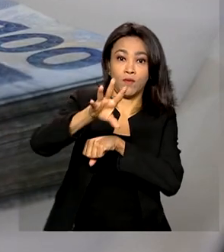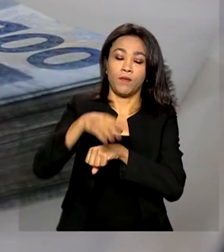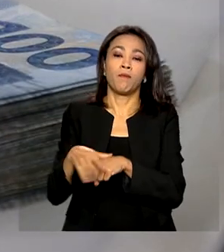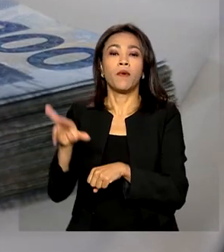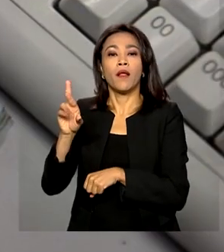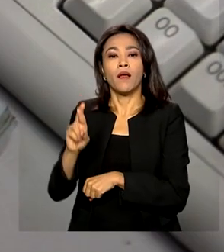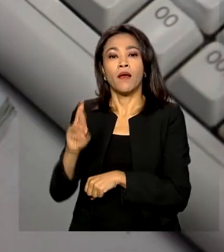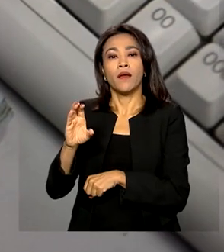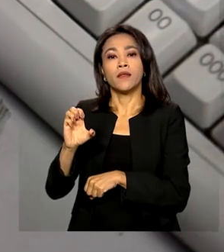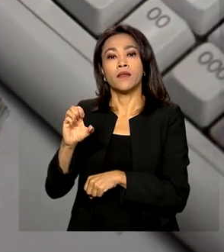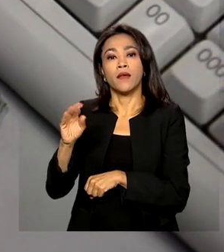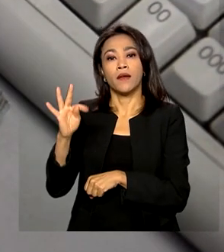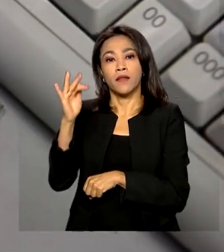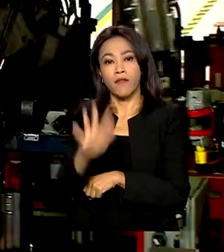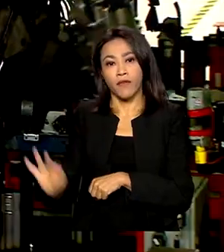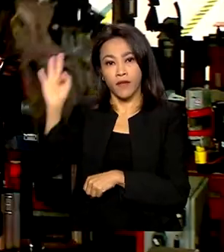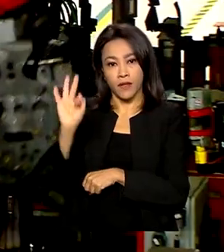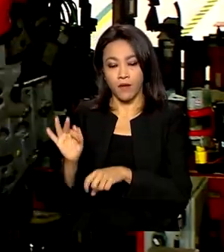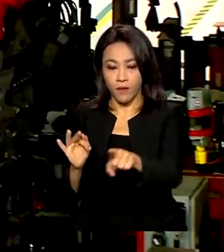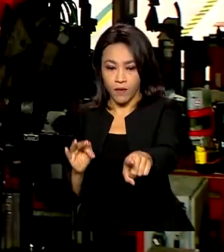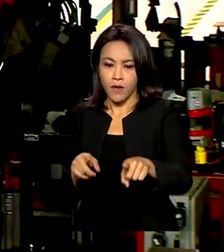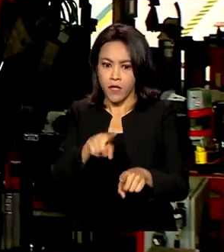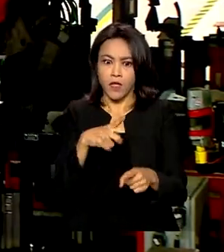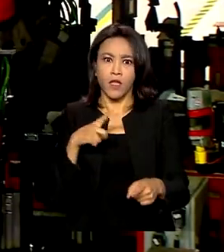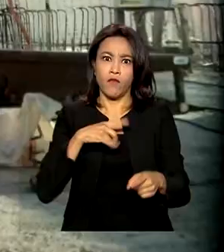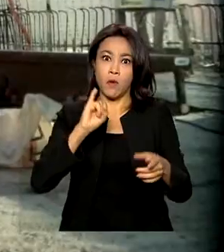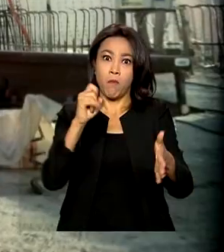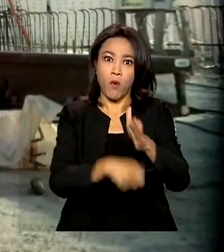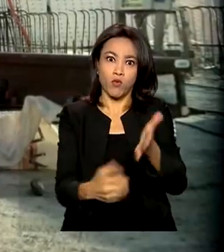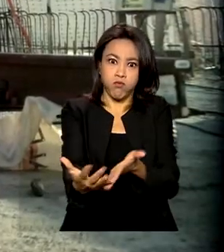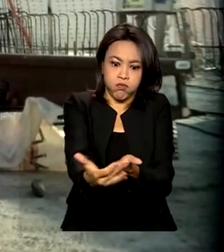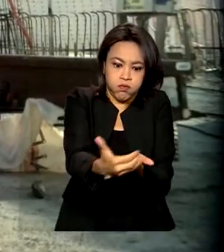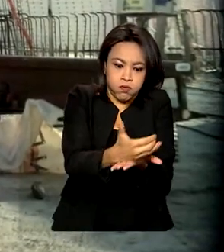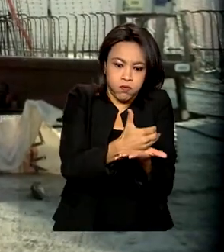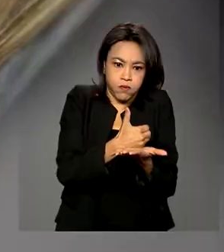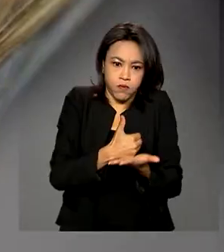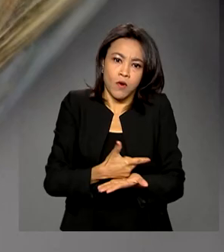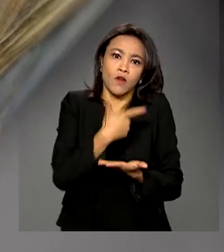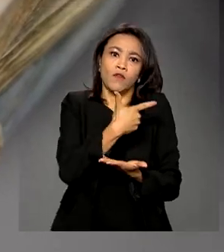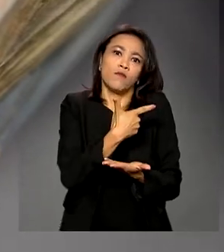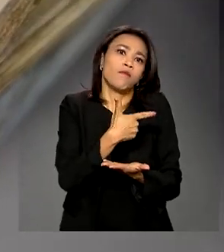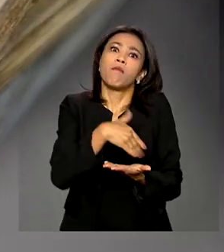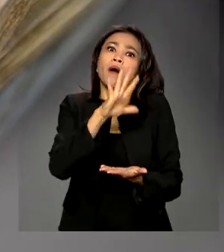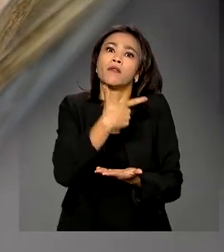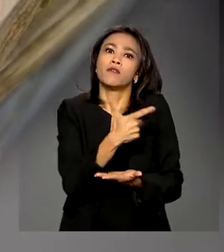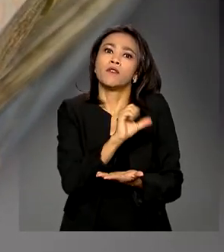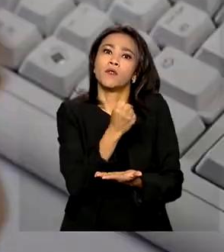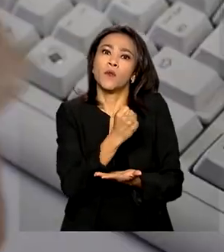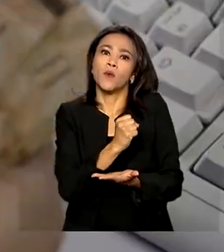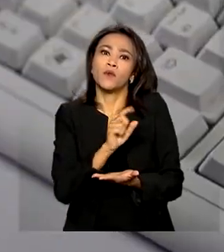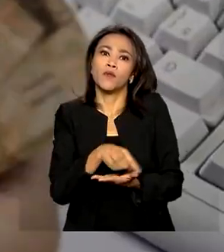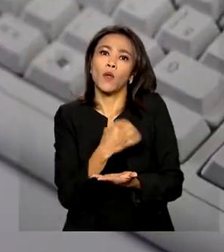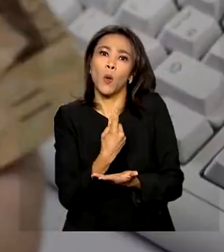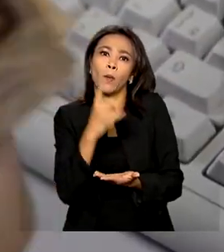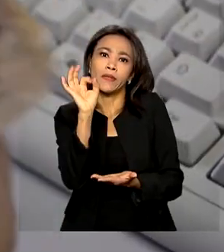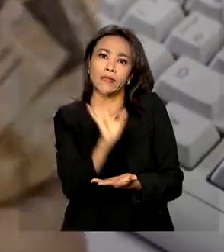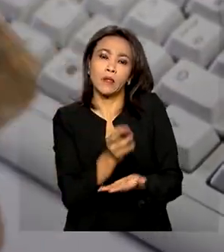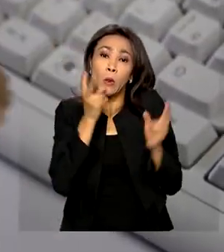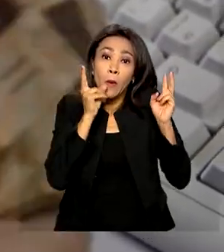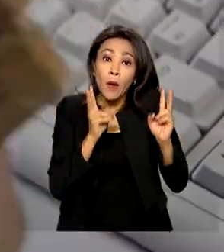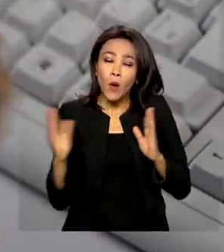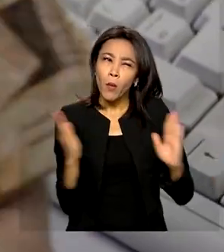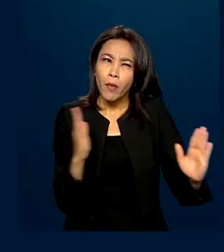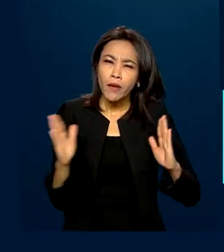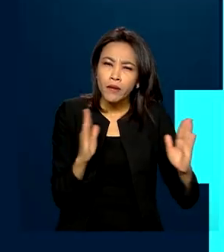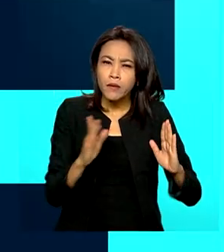A arrecadação federal de impostos registrou alta de 8,21% em agosto na comparação com o mesmo mês